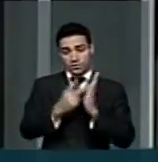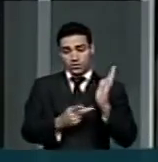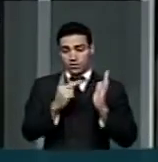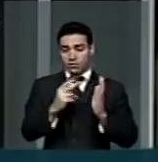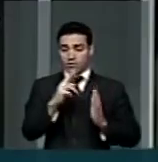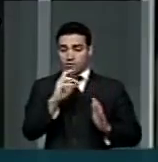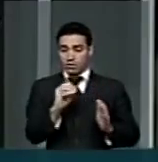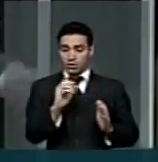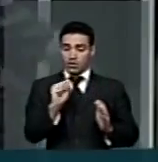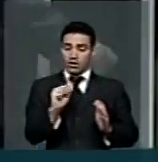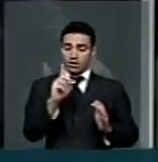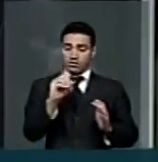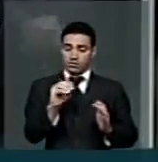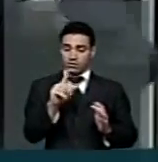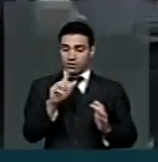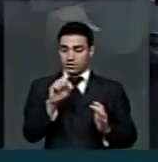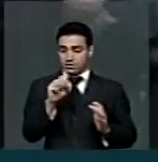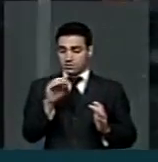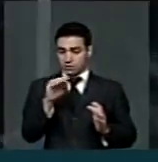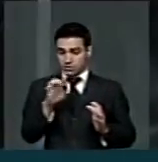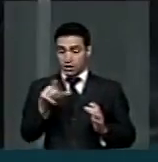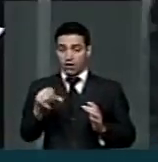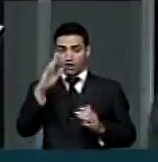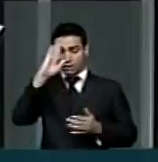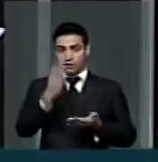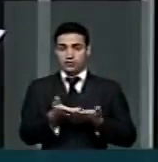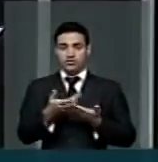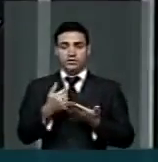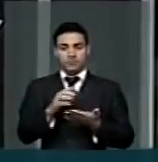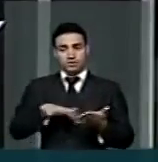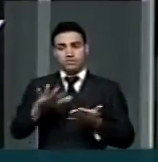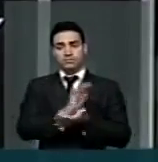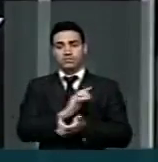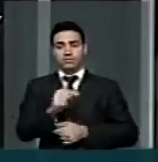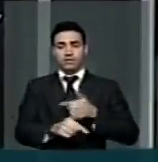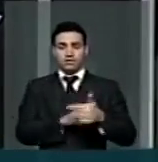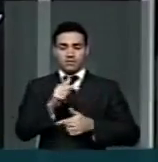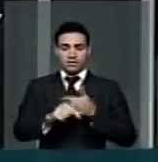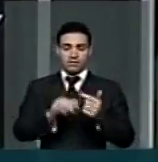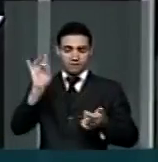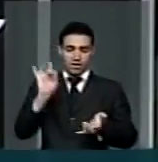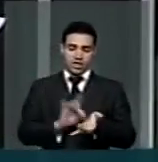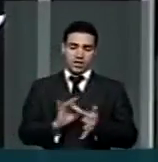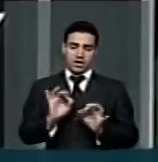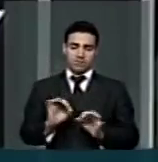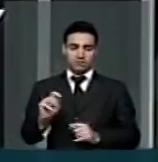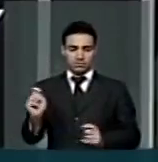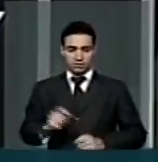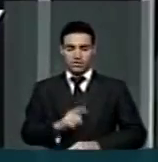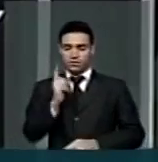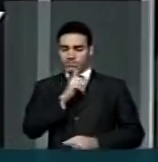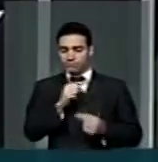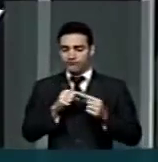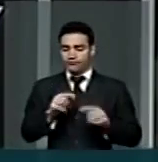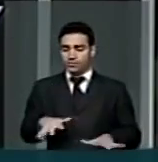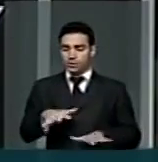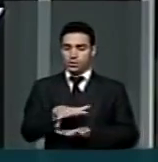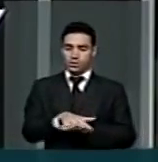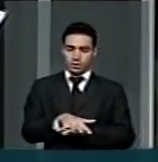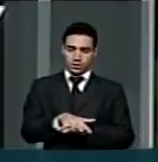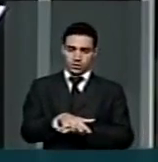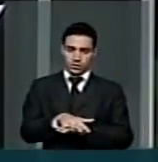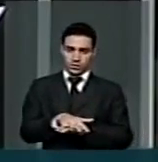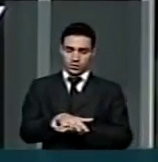-adolescente, sobretudo os que acreditam na força de trabalho, como verdadeiro fator da inclusão que